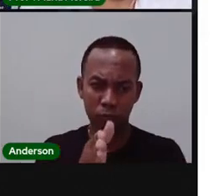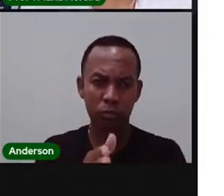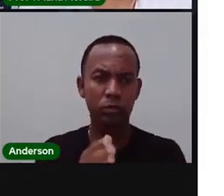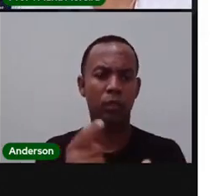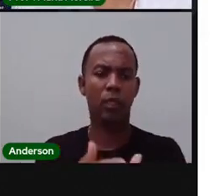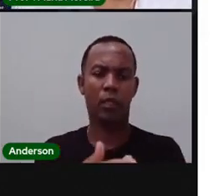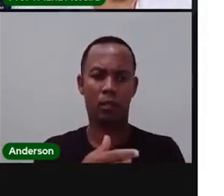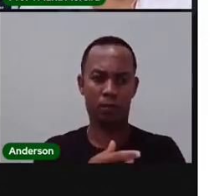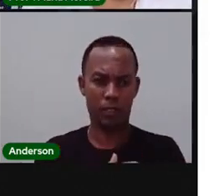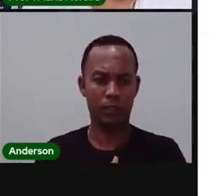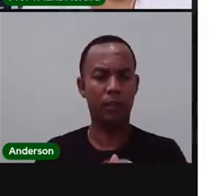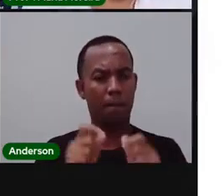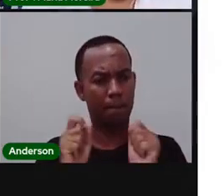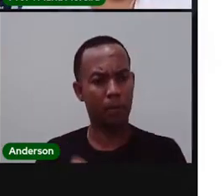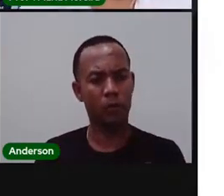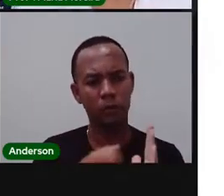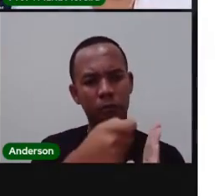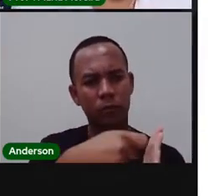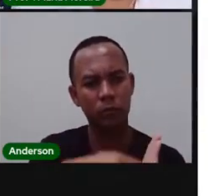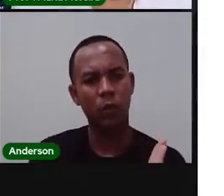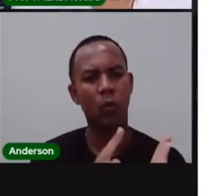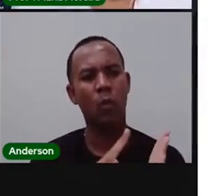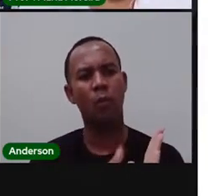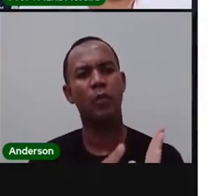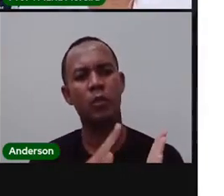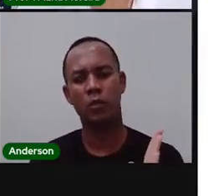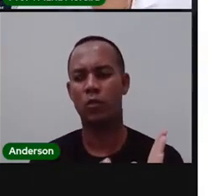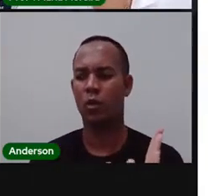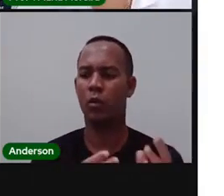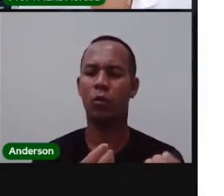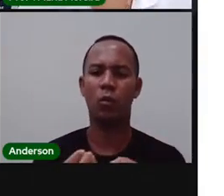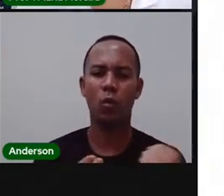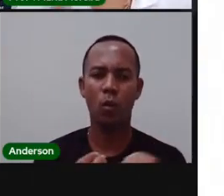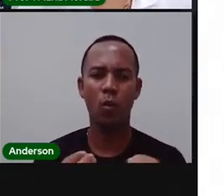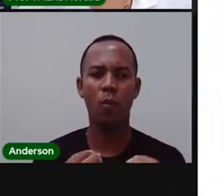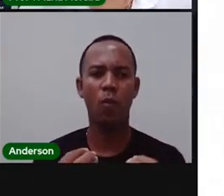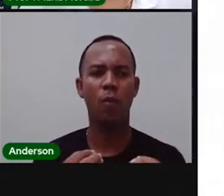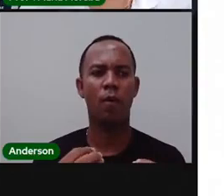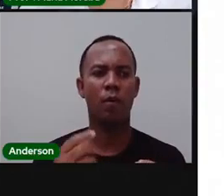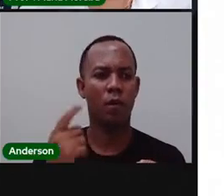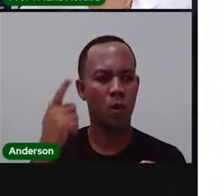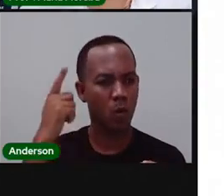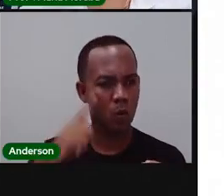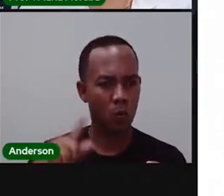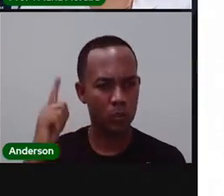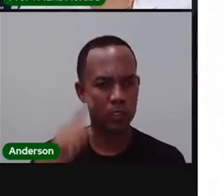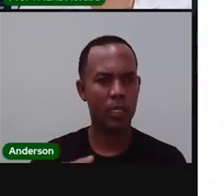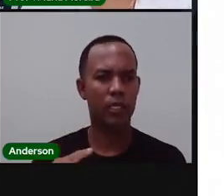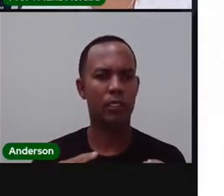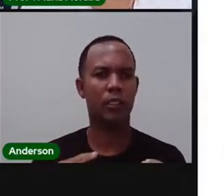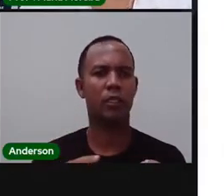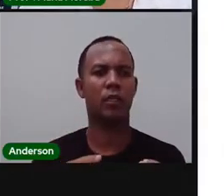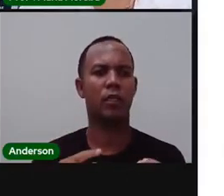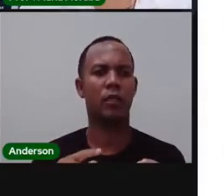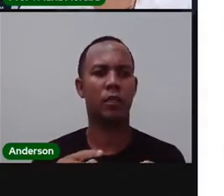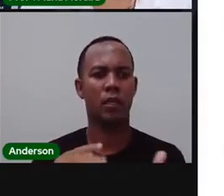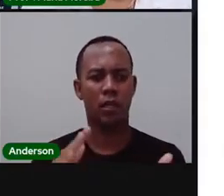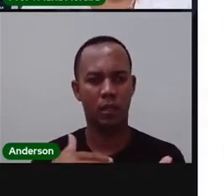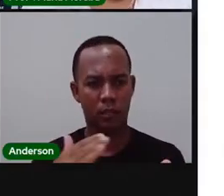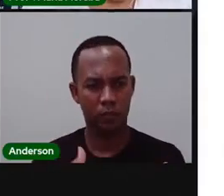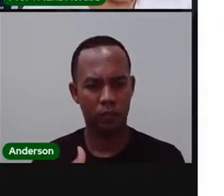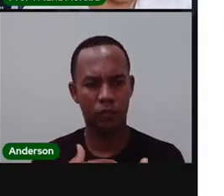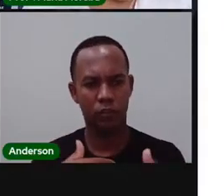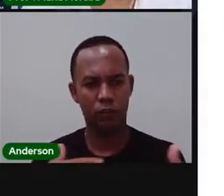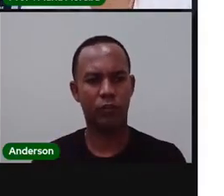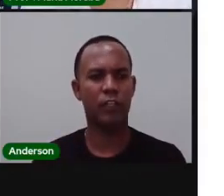investados, mediante um cadastro, crédito, você vai lá, faz uma fichinha, e você pode pegar esses livros para poder fazer a leitura. lá também